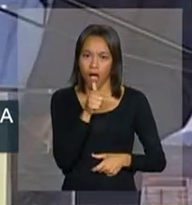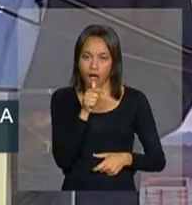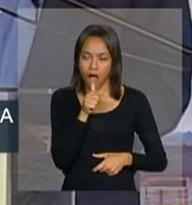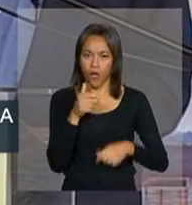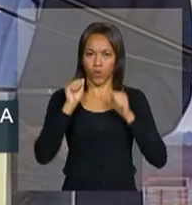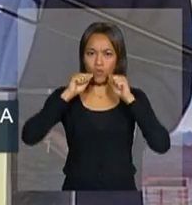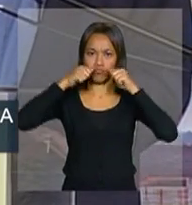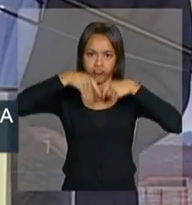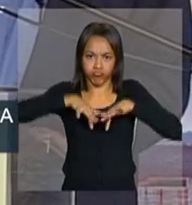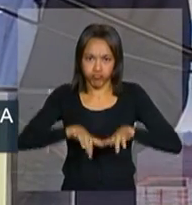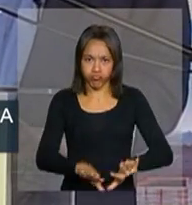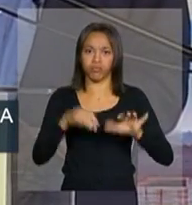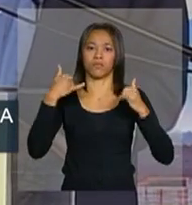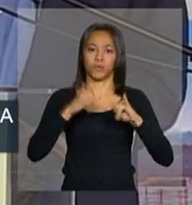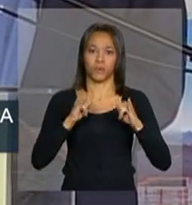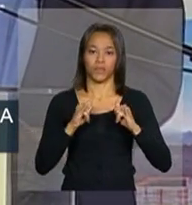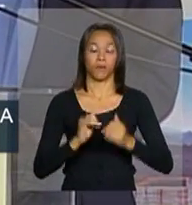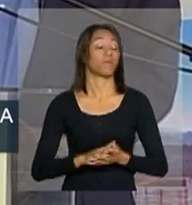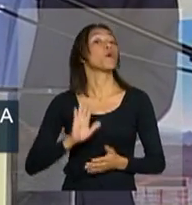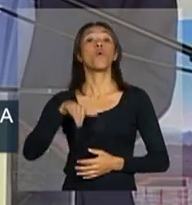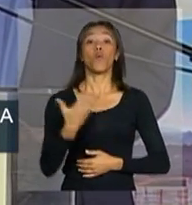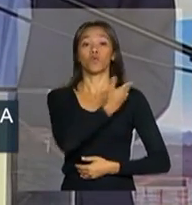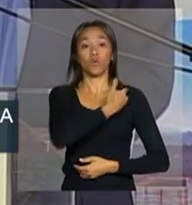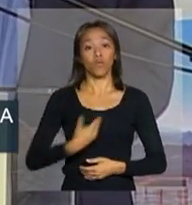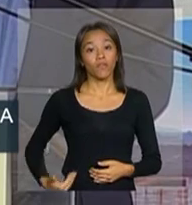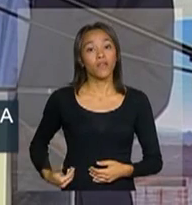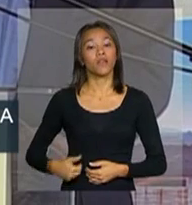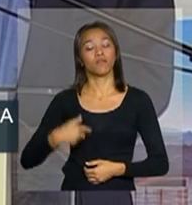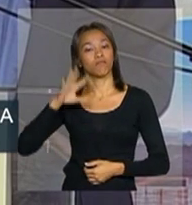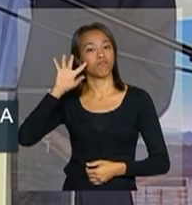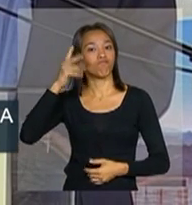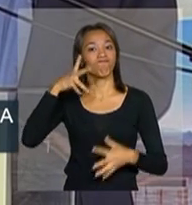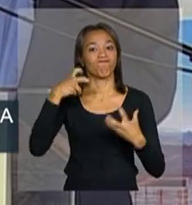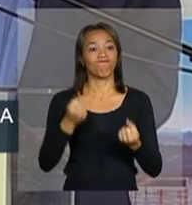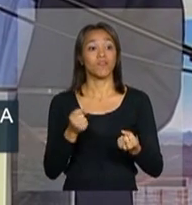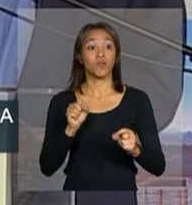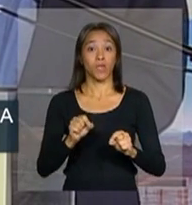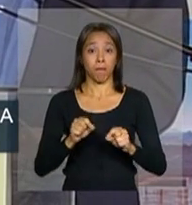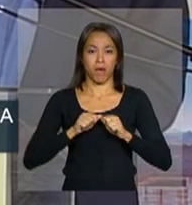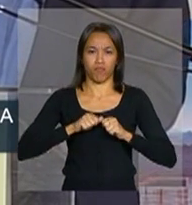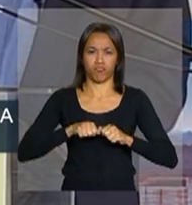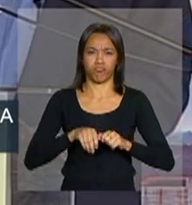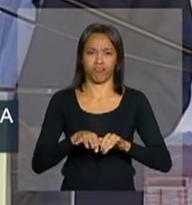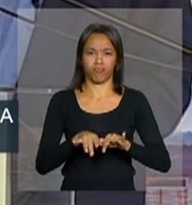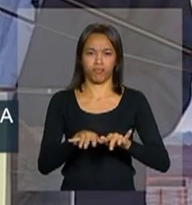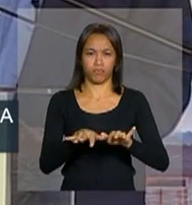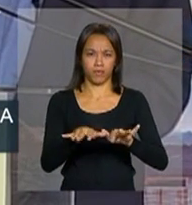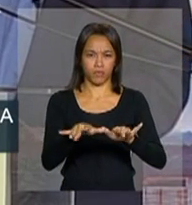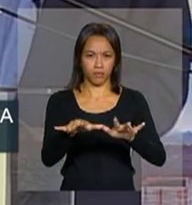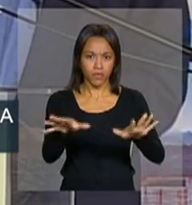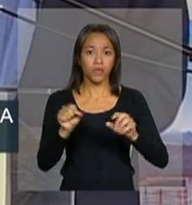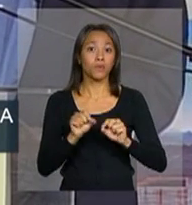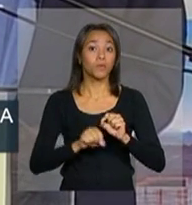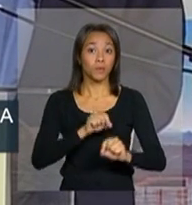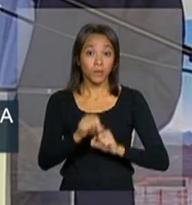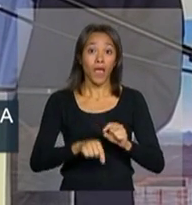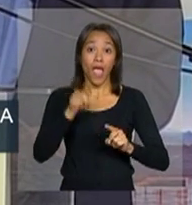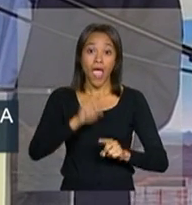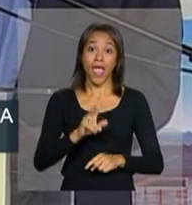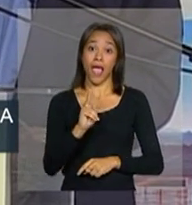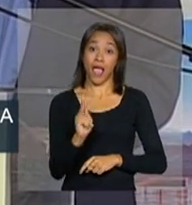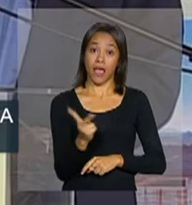governo define que a prioridade para a expansão da nossa matriz elétrica é a